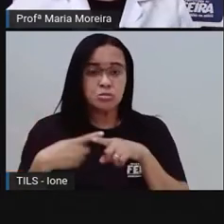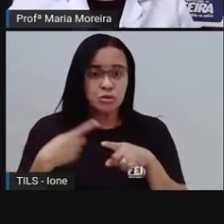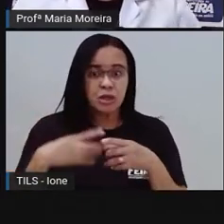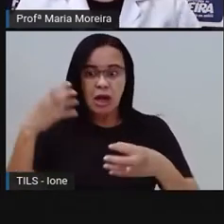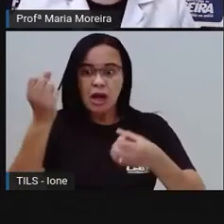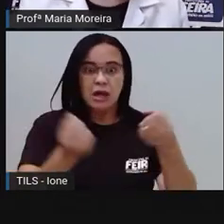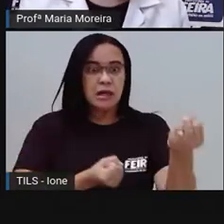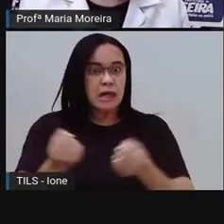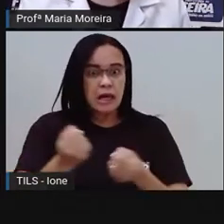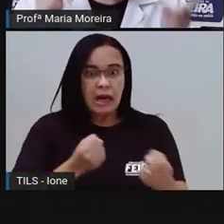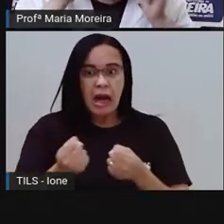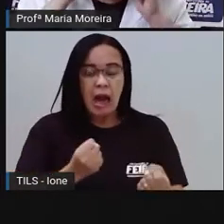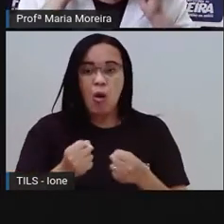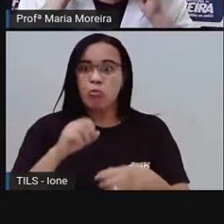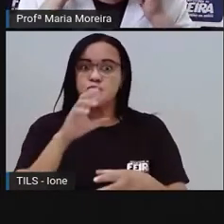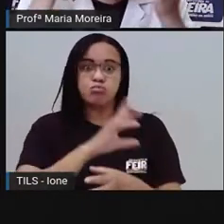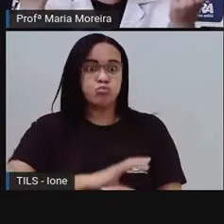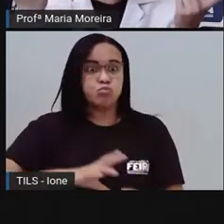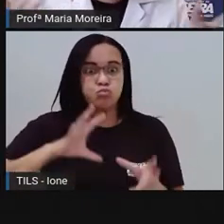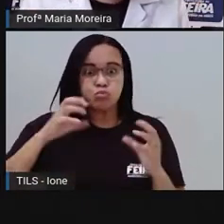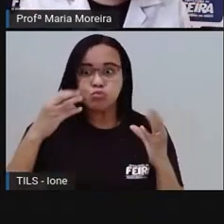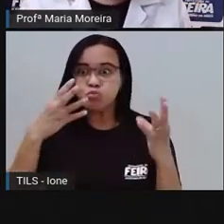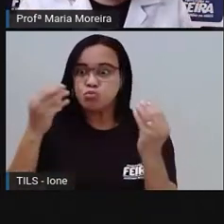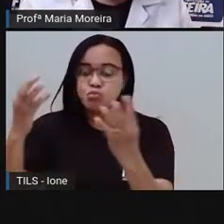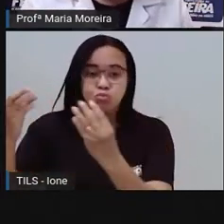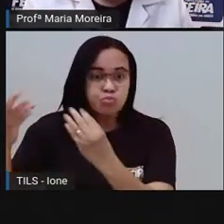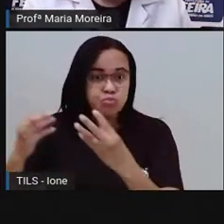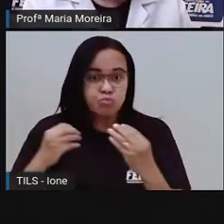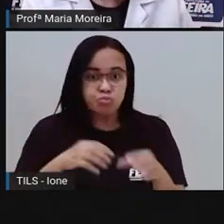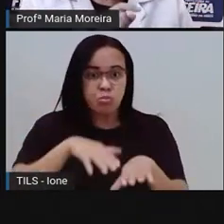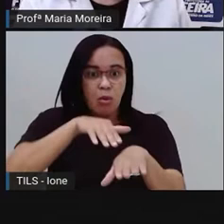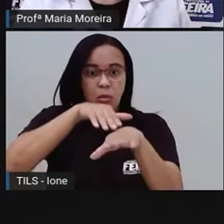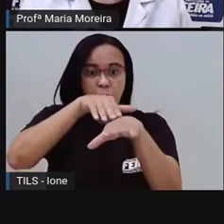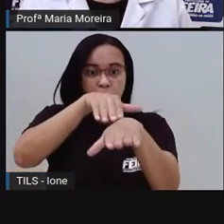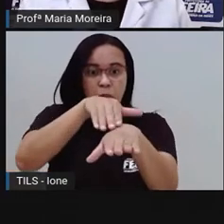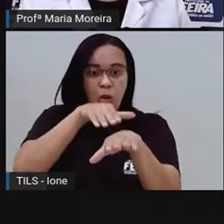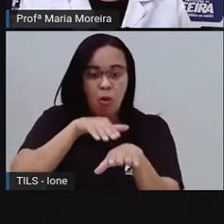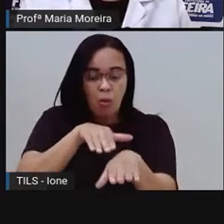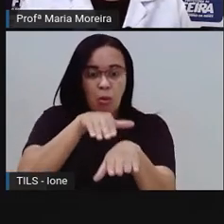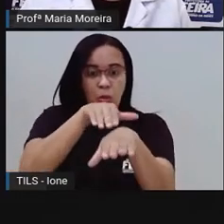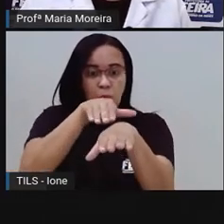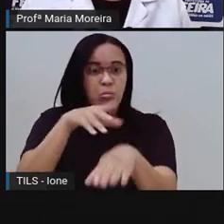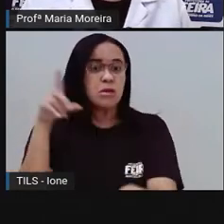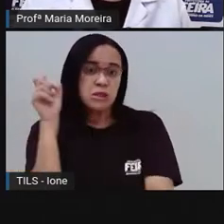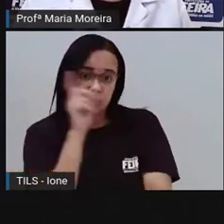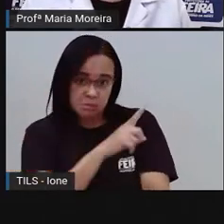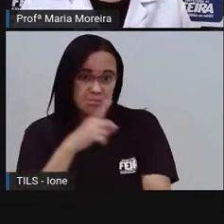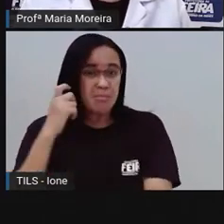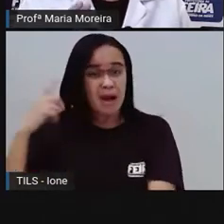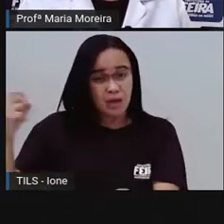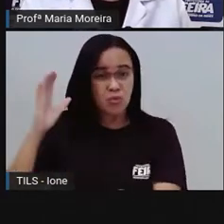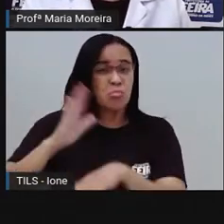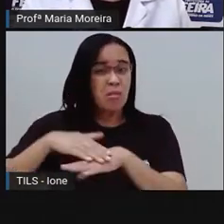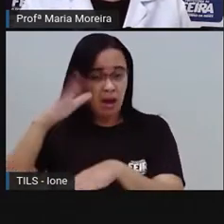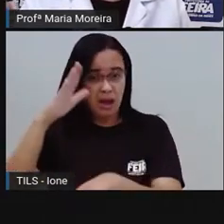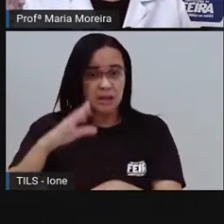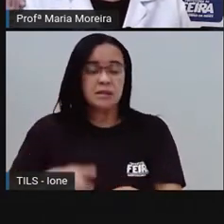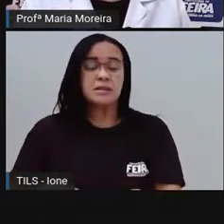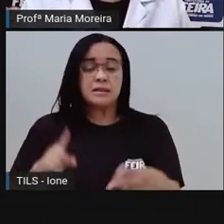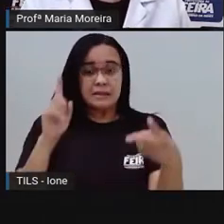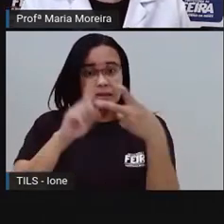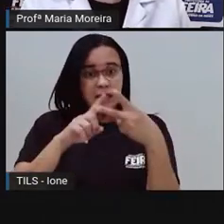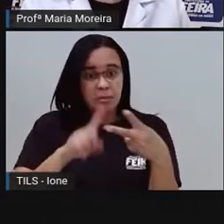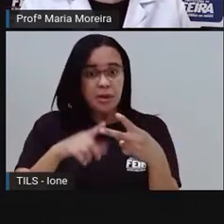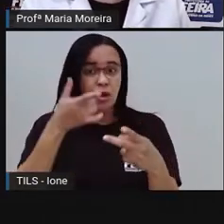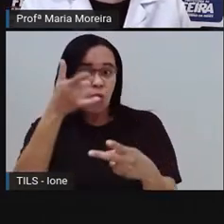de carro em um engarrafamento. Quanto de barulho que não vai fazer? Vamos lá. Qual é o tipo de poluição? Do ar.